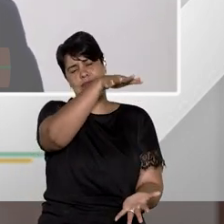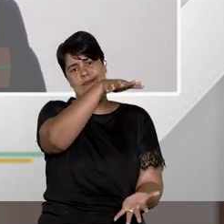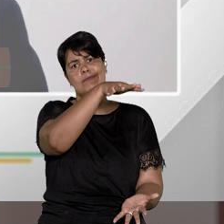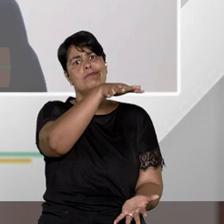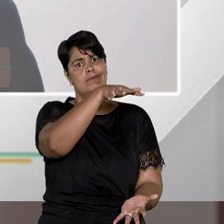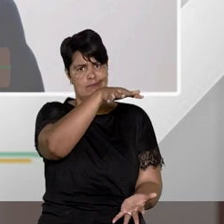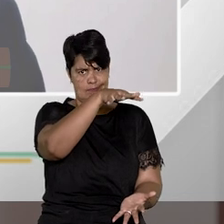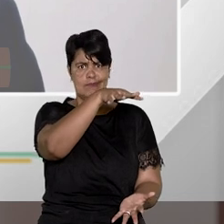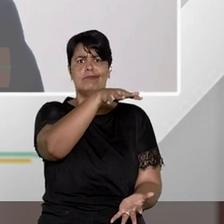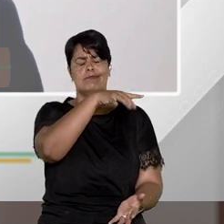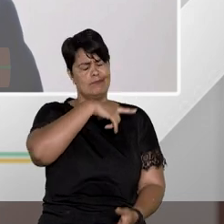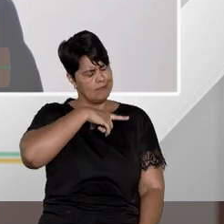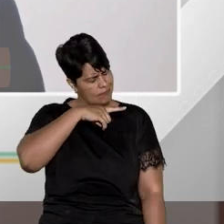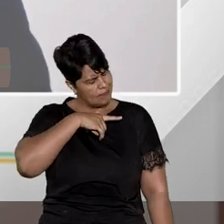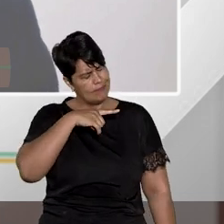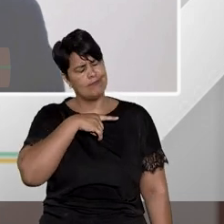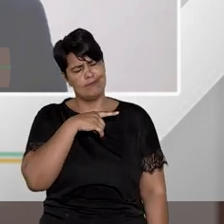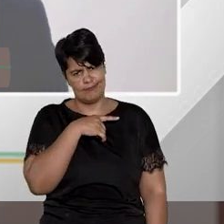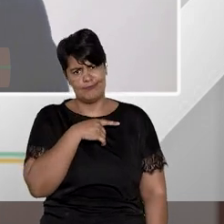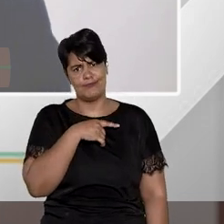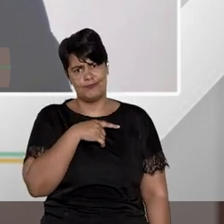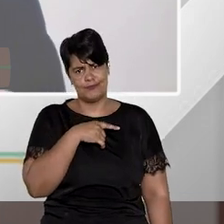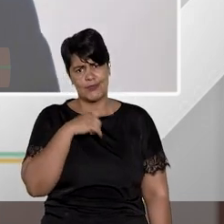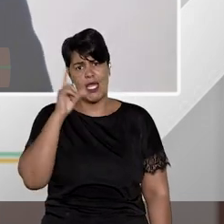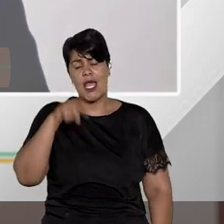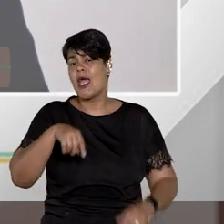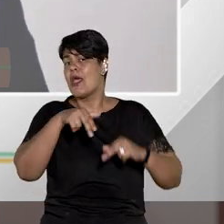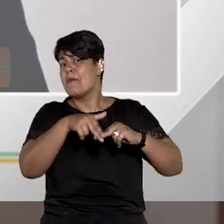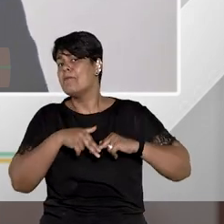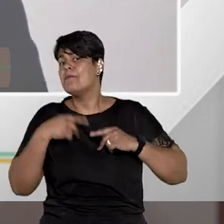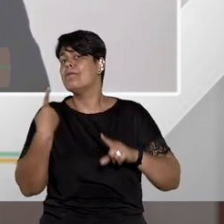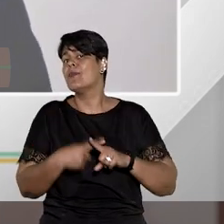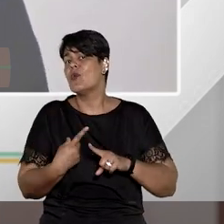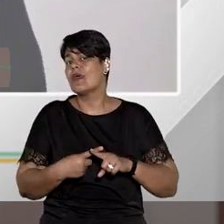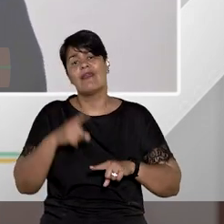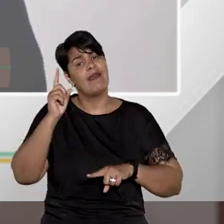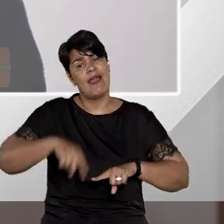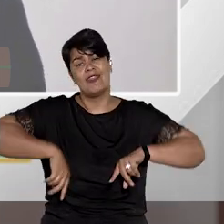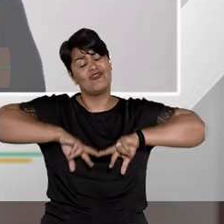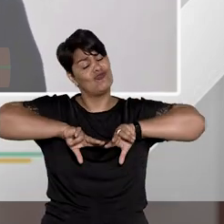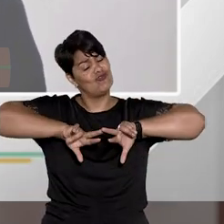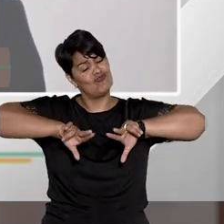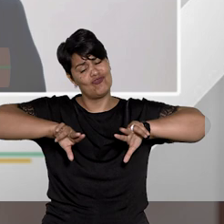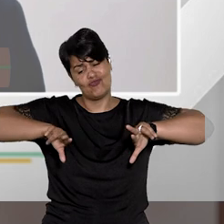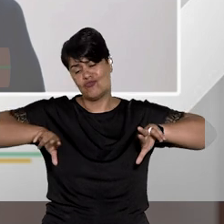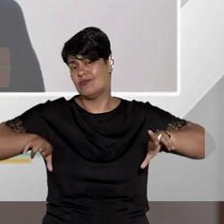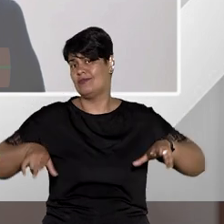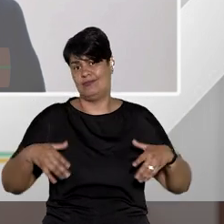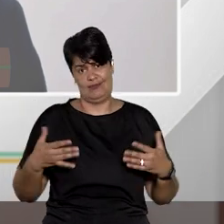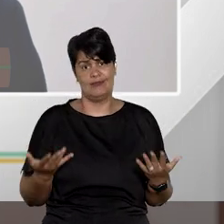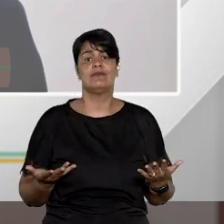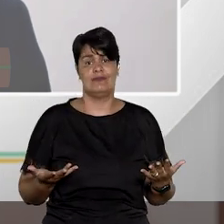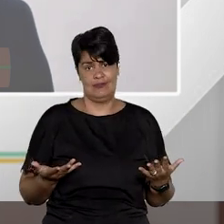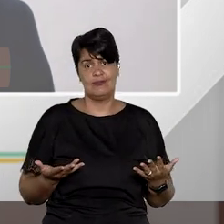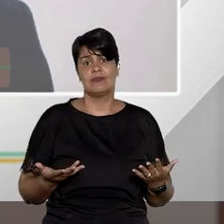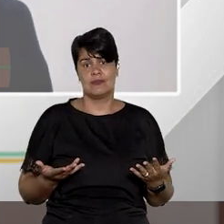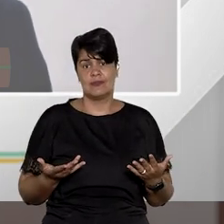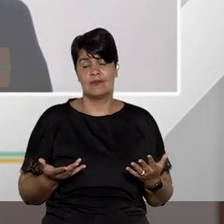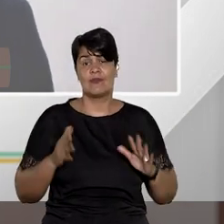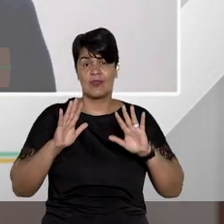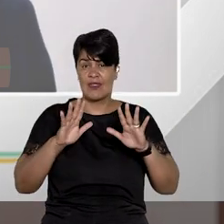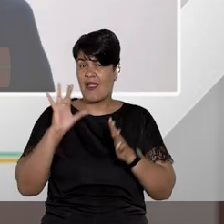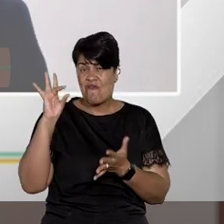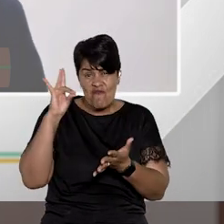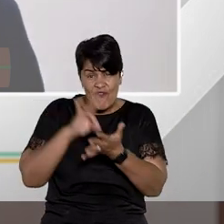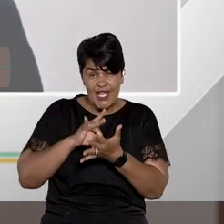esse excesso é causado por um fator? não é multifatorial é multifatorial a realidade brasileira